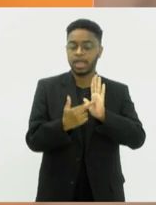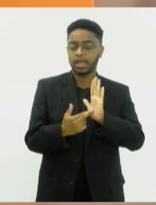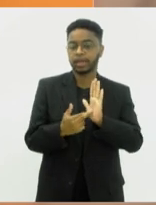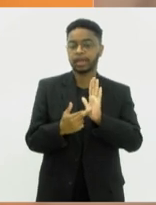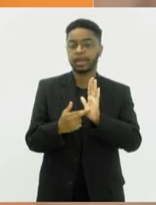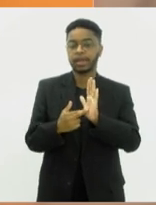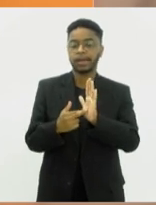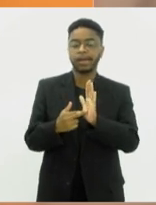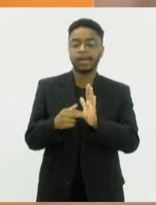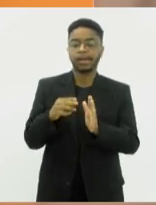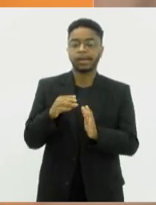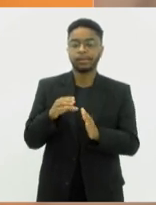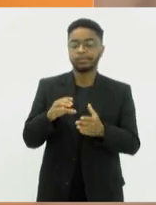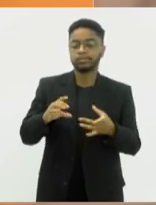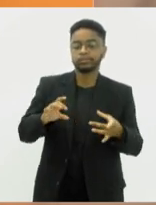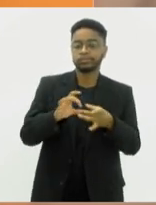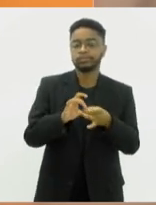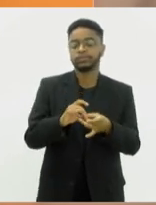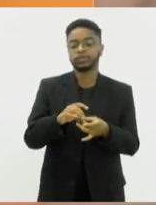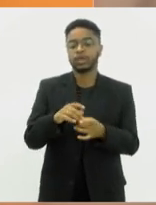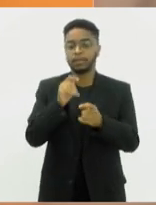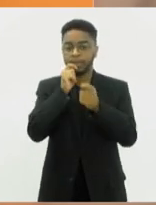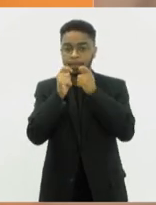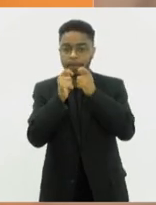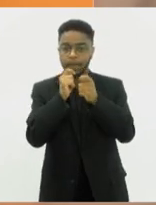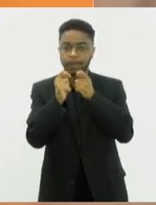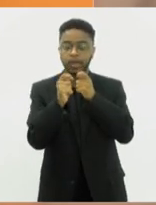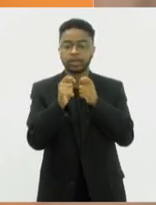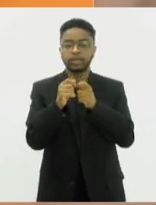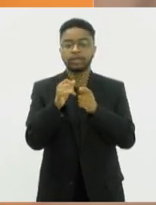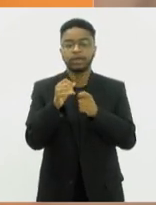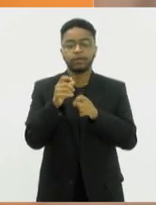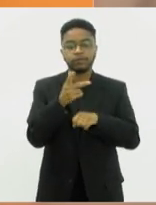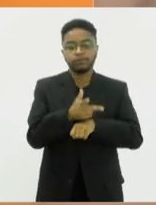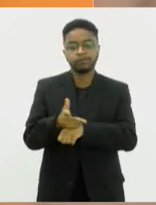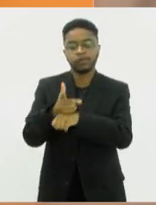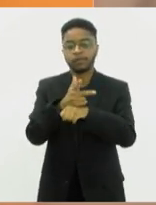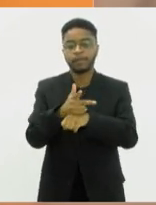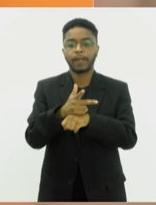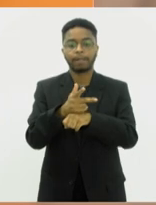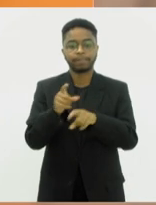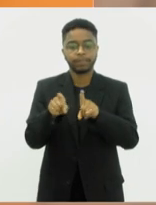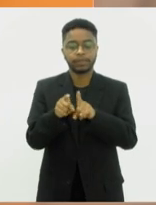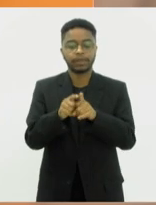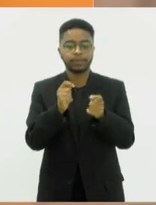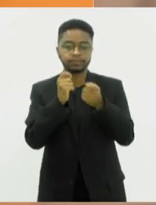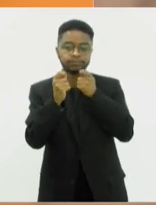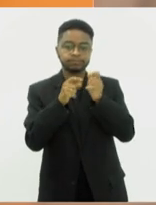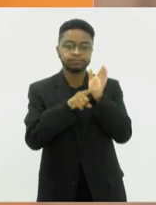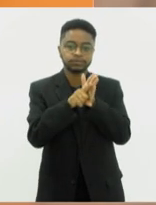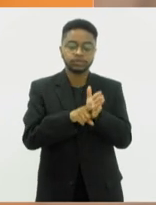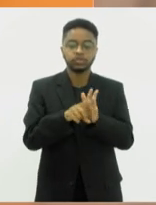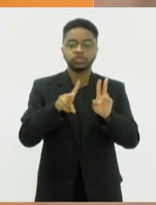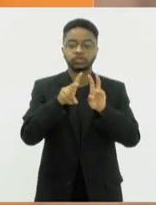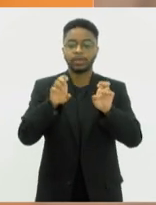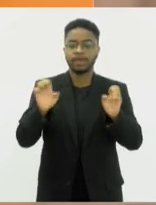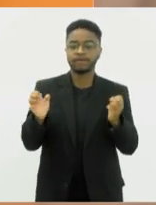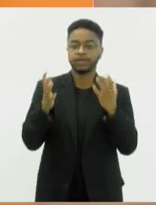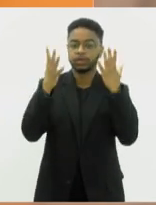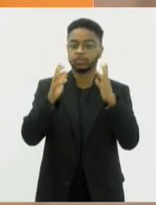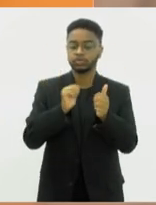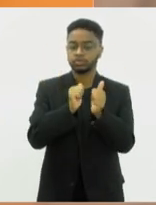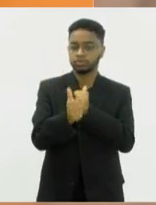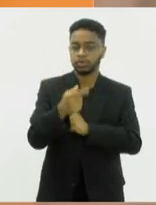e radialistas para a cobertura de eventos esportivos no Rio de Janeiro. E ainda em segunda